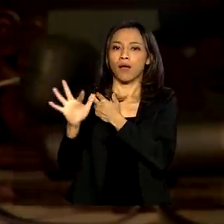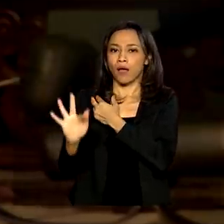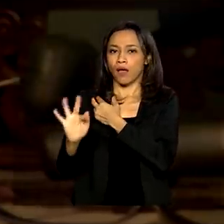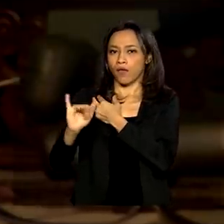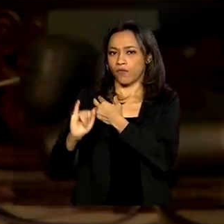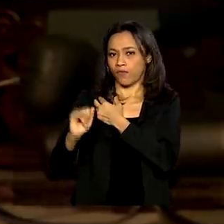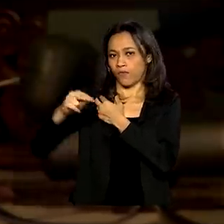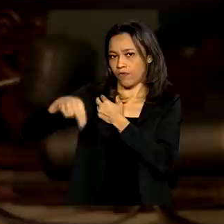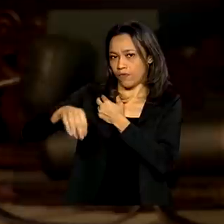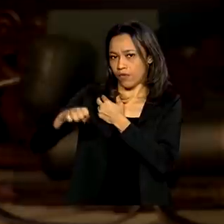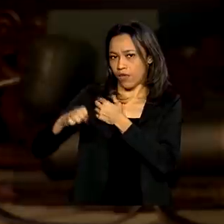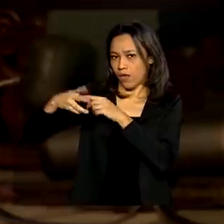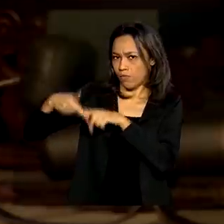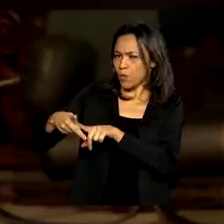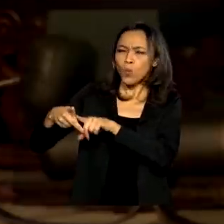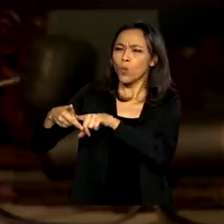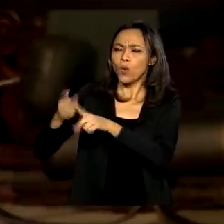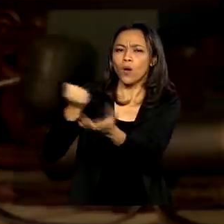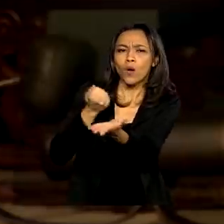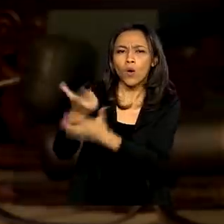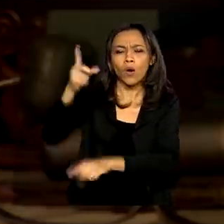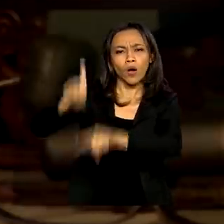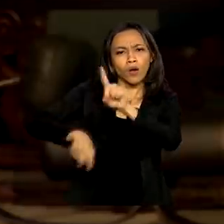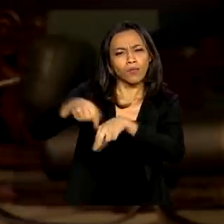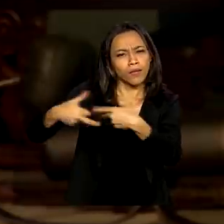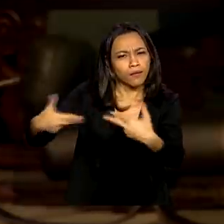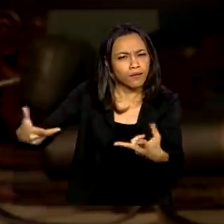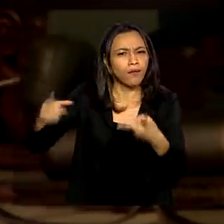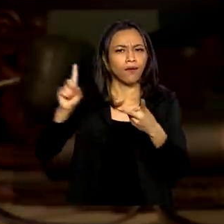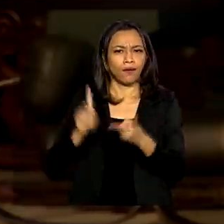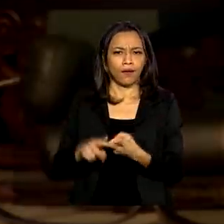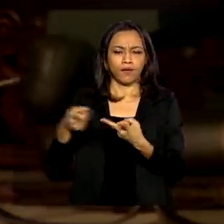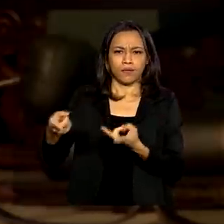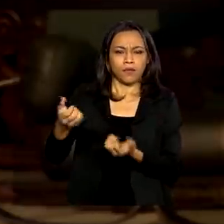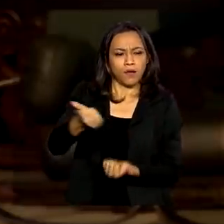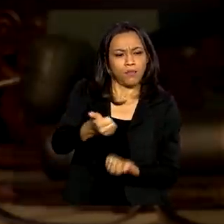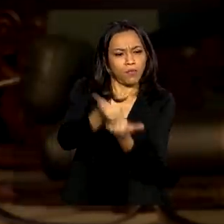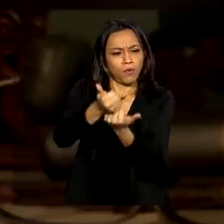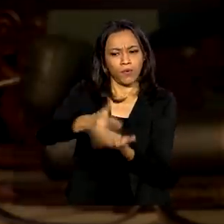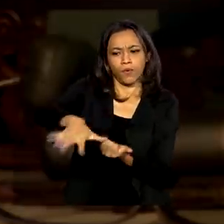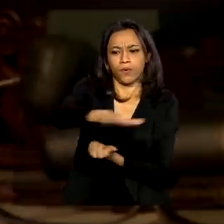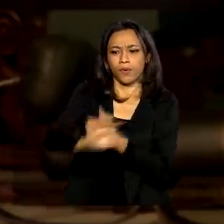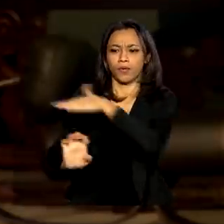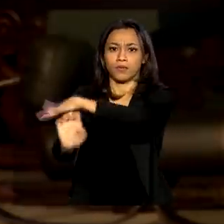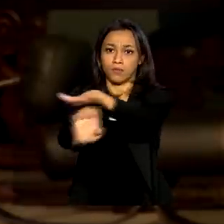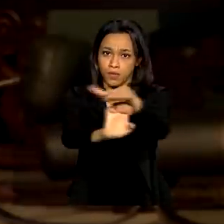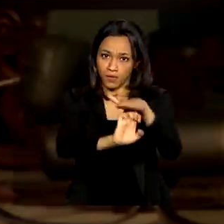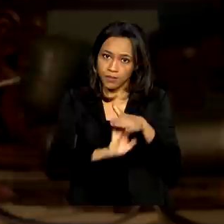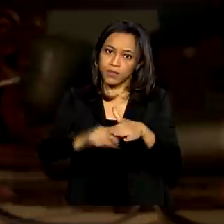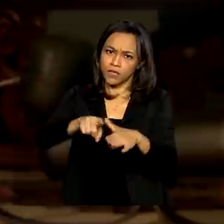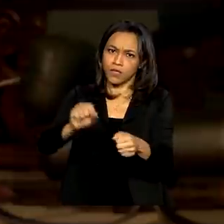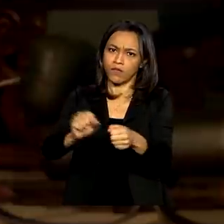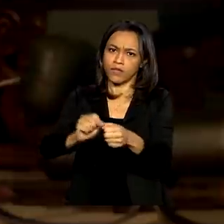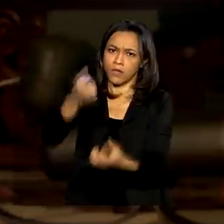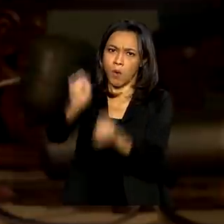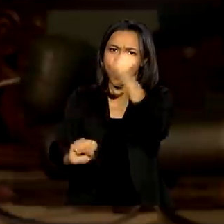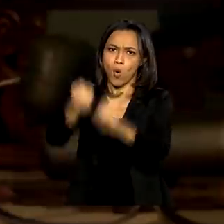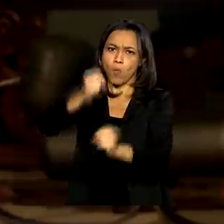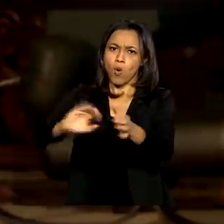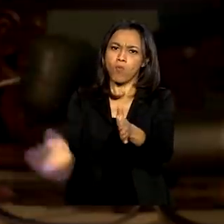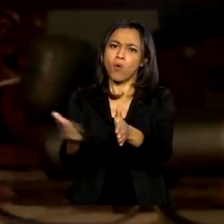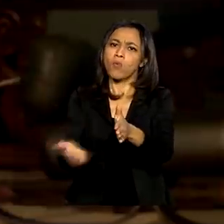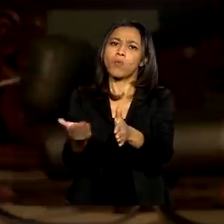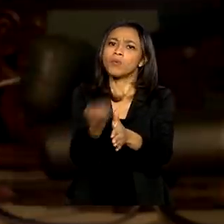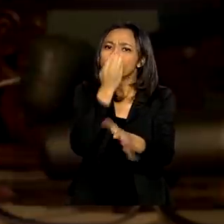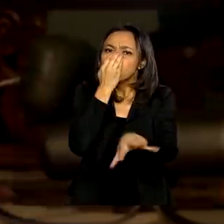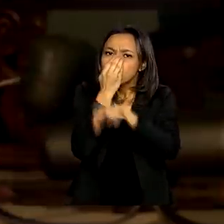compras de equipamento, na mudança das linhas de produção das empresas, já pensando aí em ventiladores, equipamentos de proteção individual